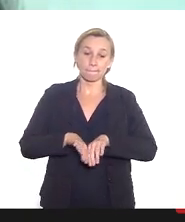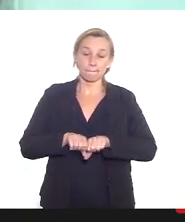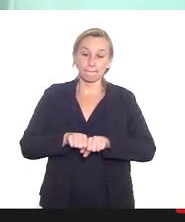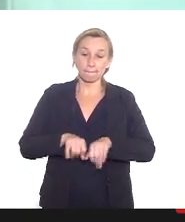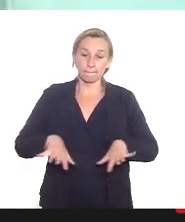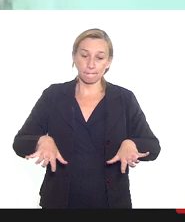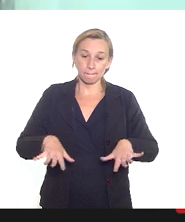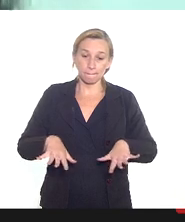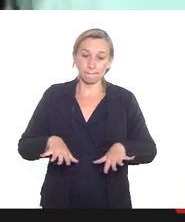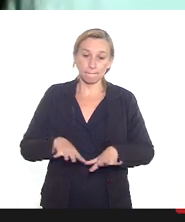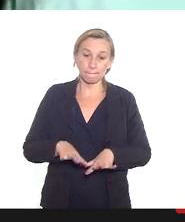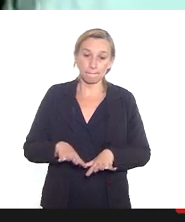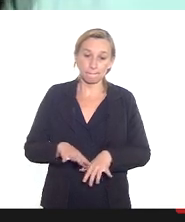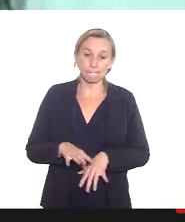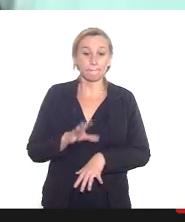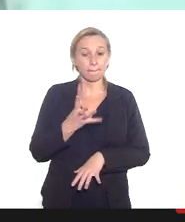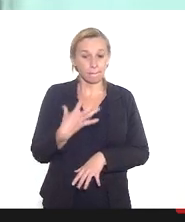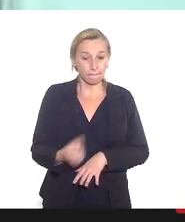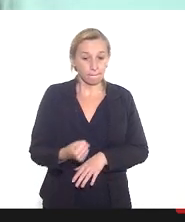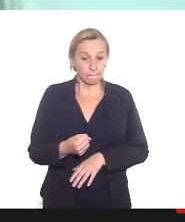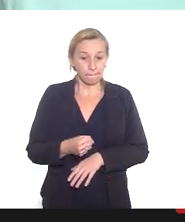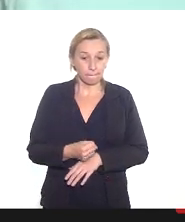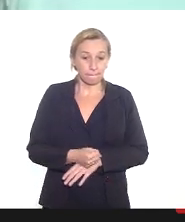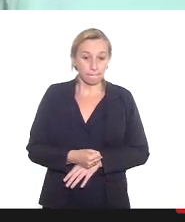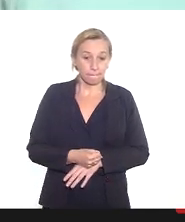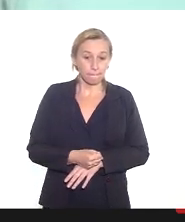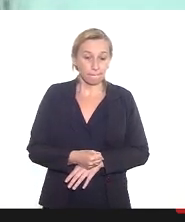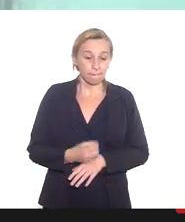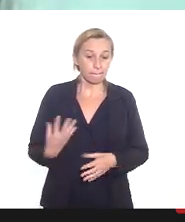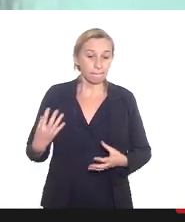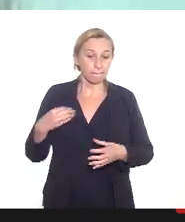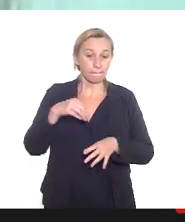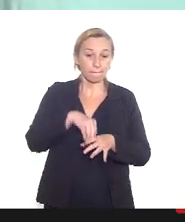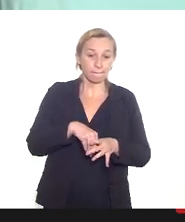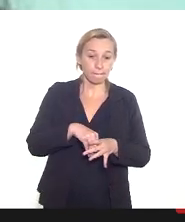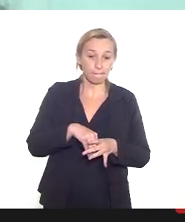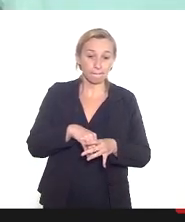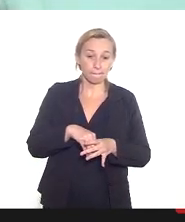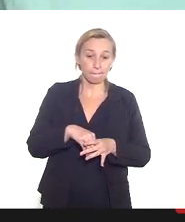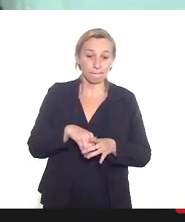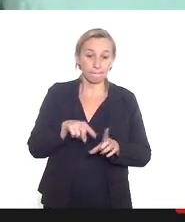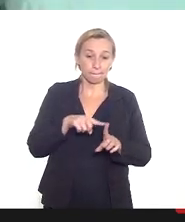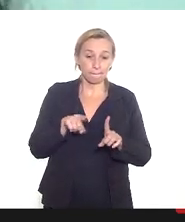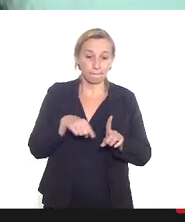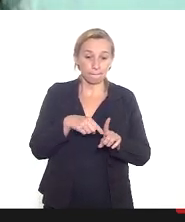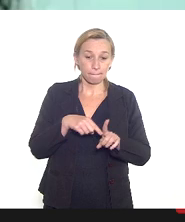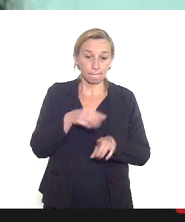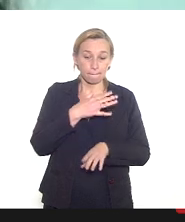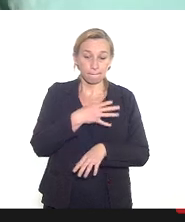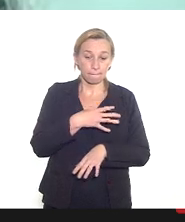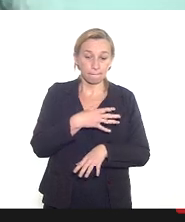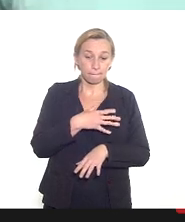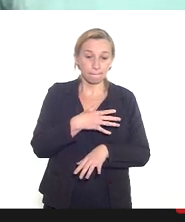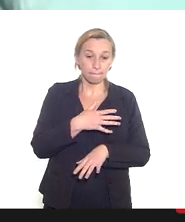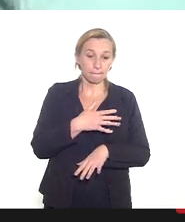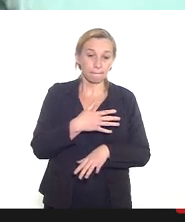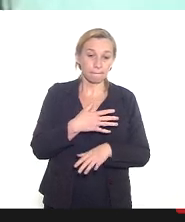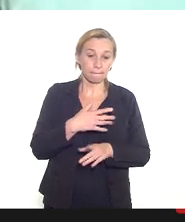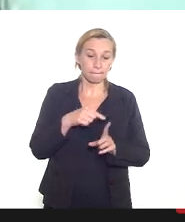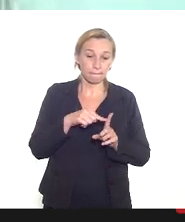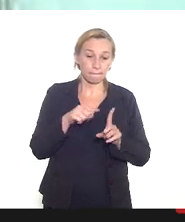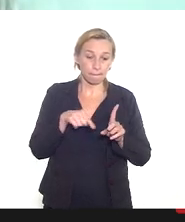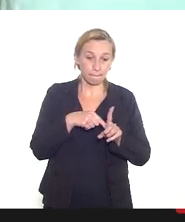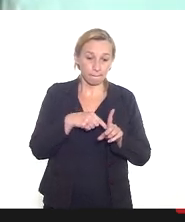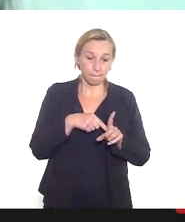emitindo um parecer favorável para a inclusão de vacinação de gestantes e puérperas também sem comorbidades